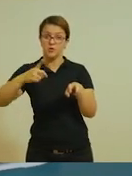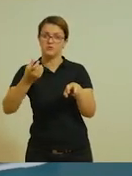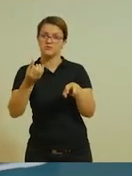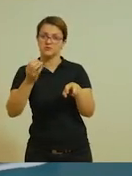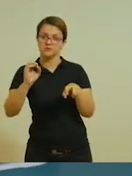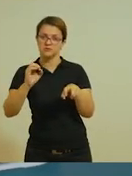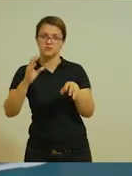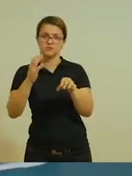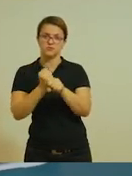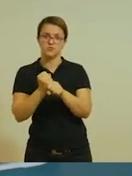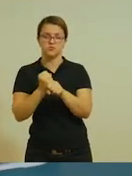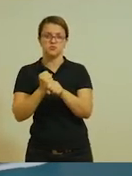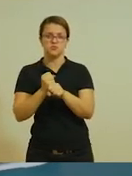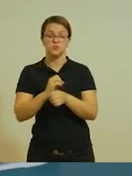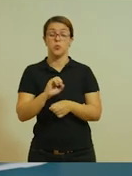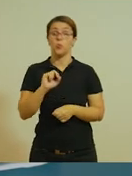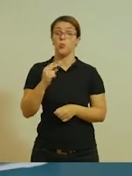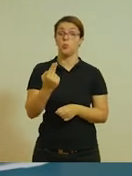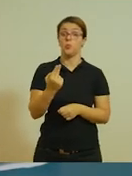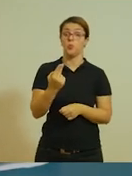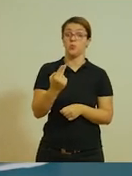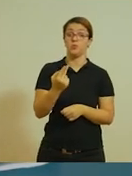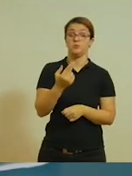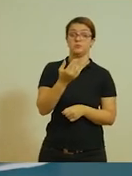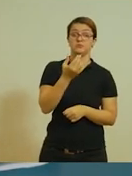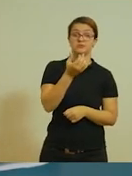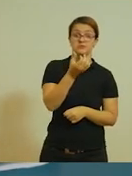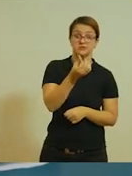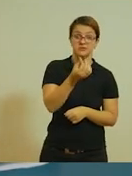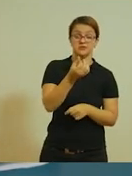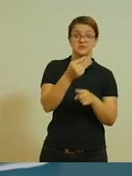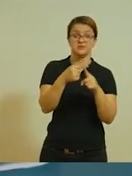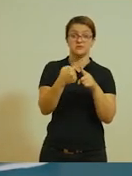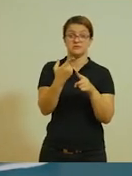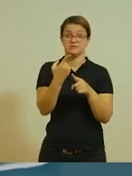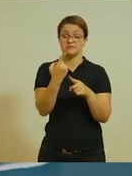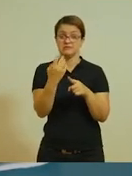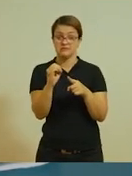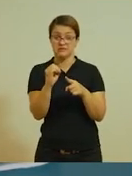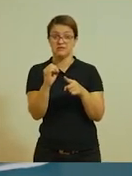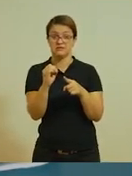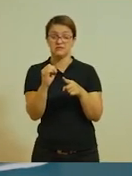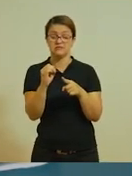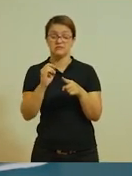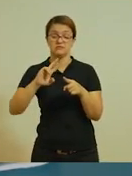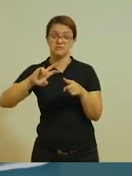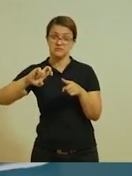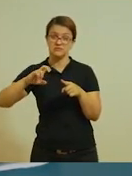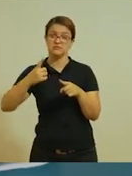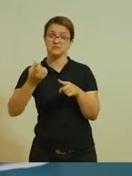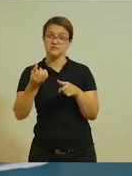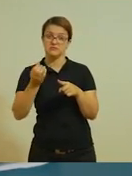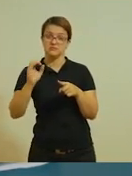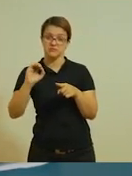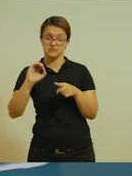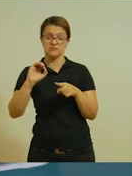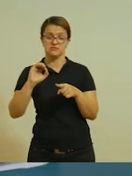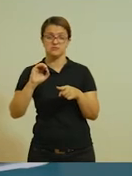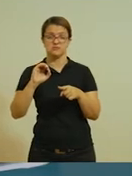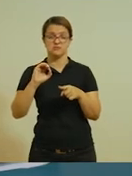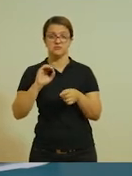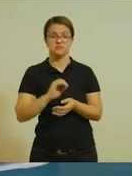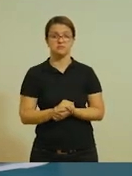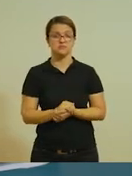poltronas no total. Ou, 6 fileiras vezes 10 poltronas, que vai dar 60 poltronas,